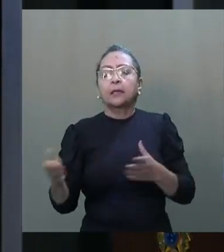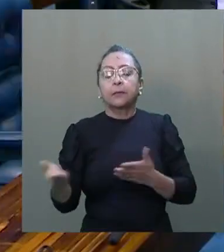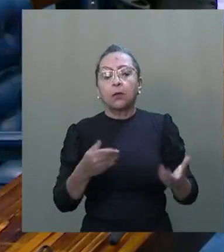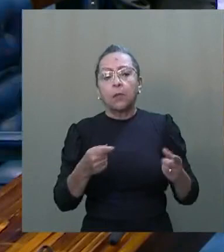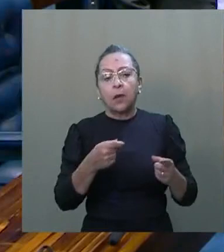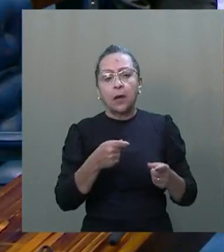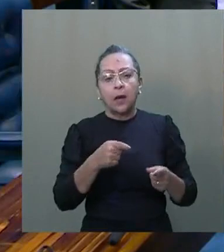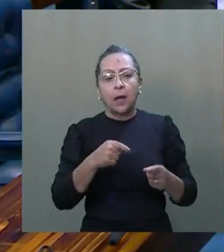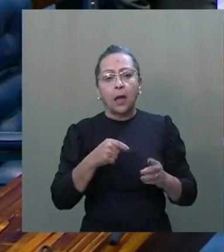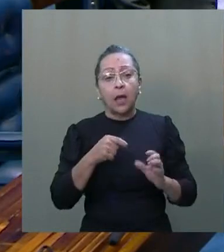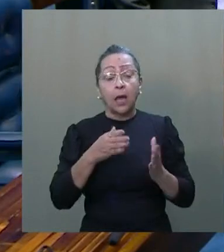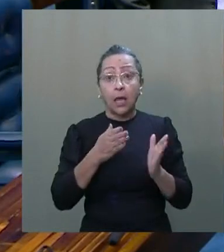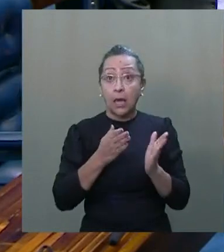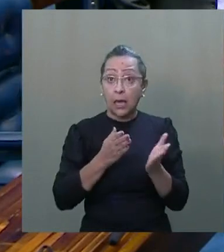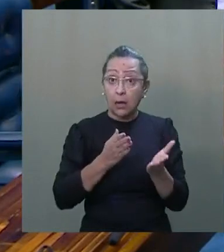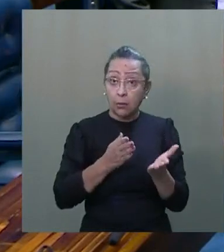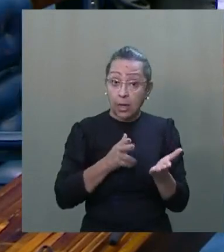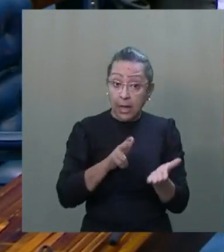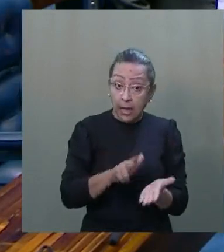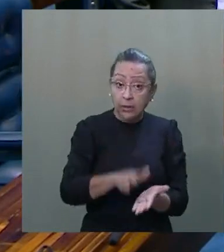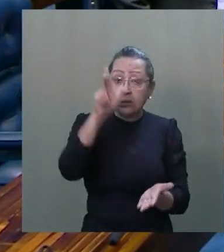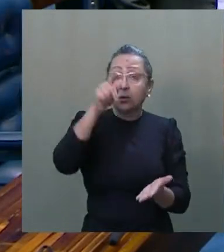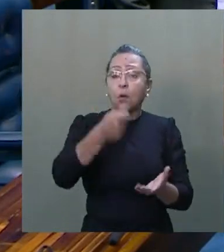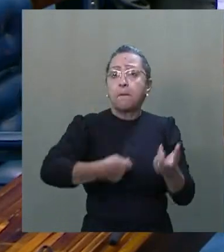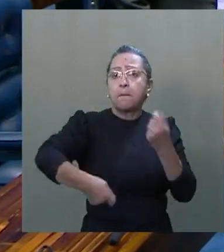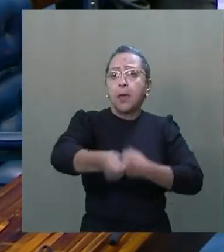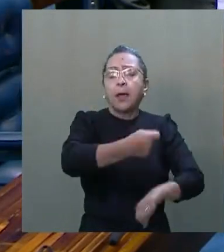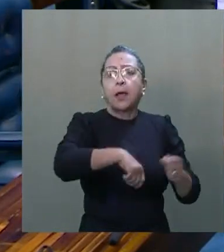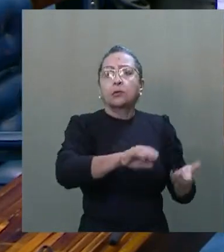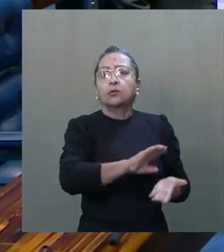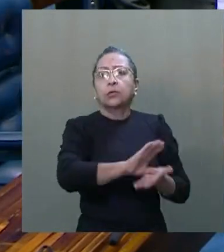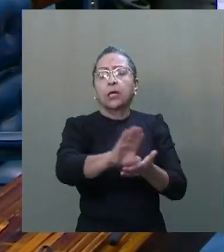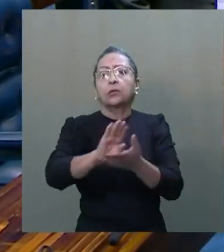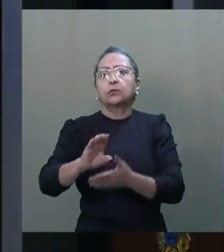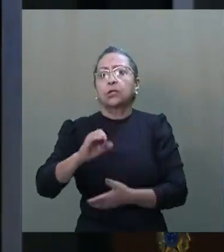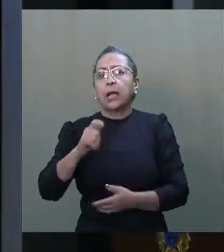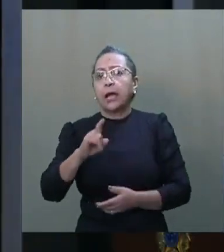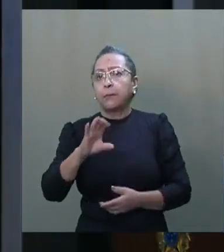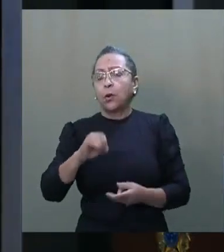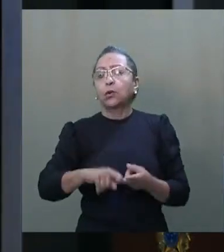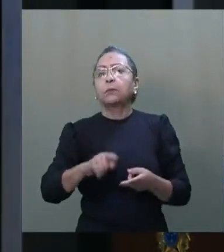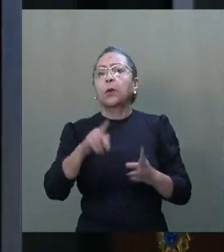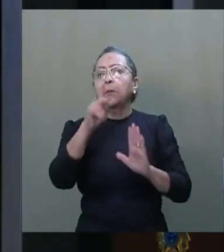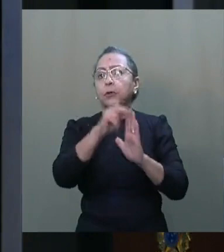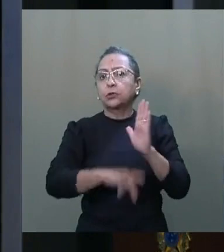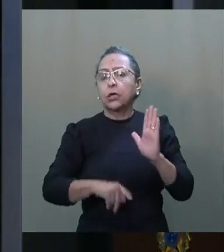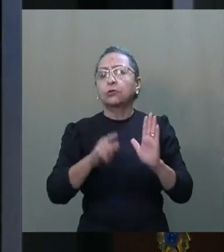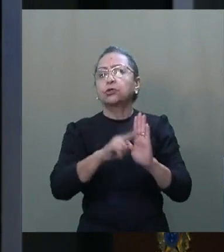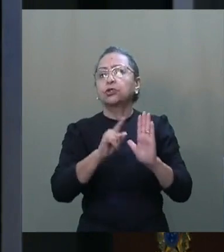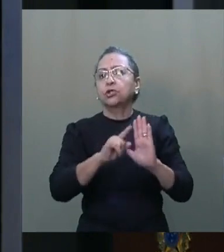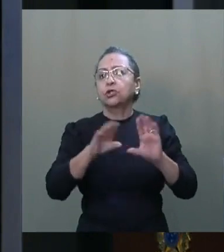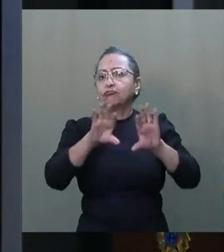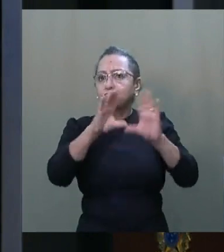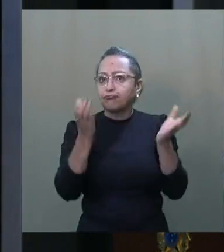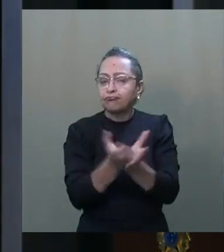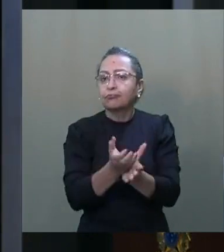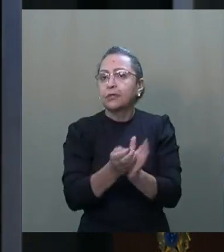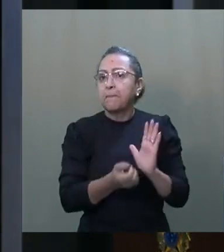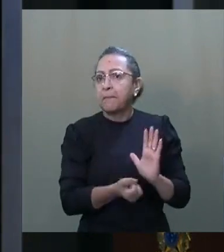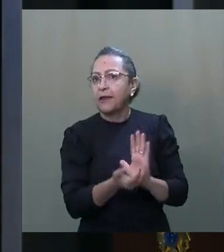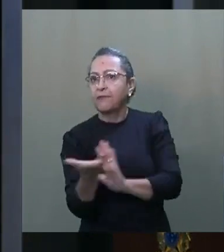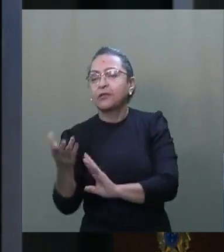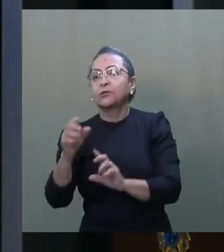regulamentação, a regulação do mercado de crédito de carbono, o projeto de benefício